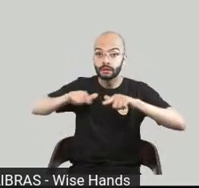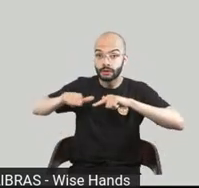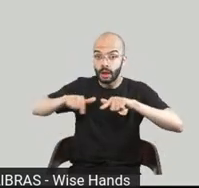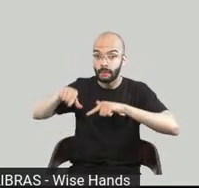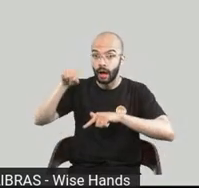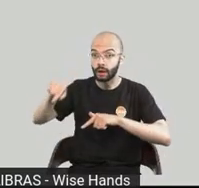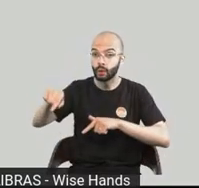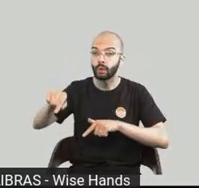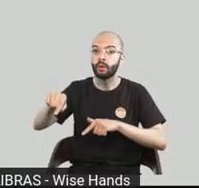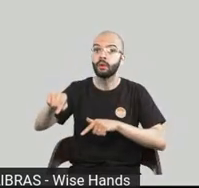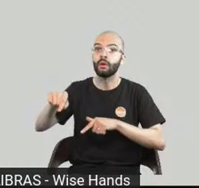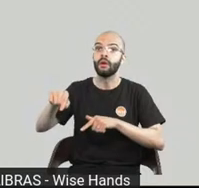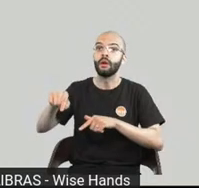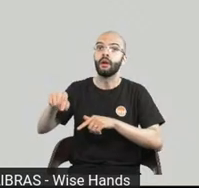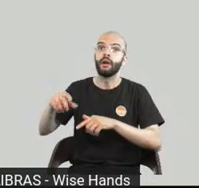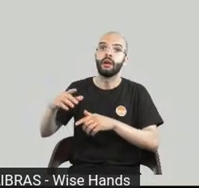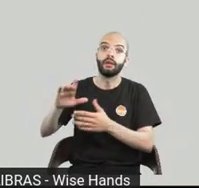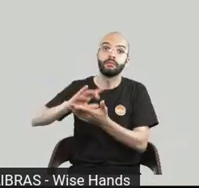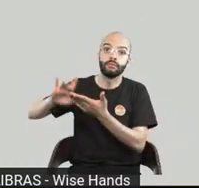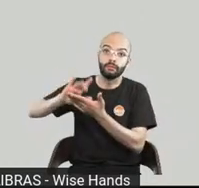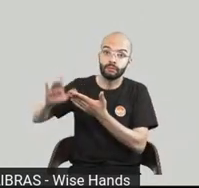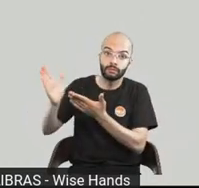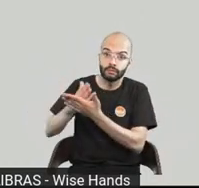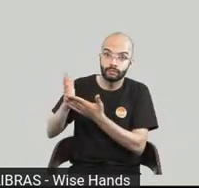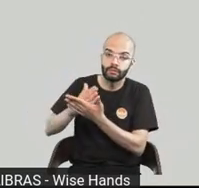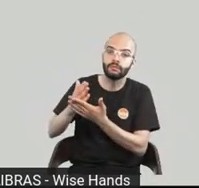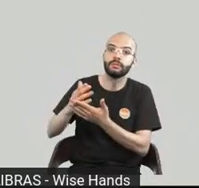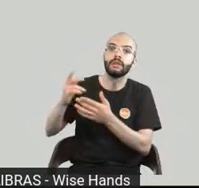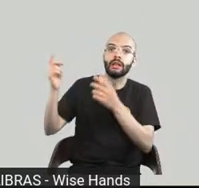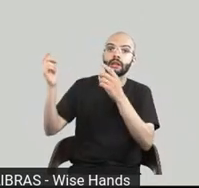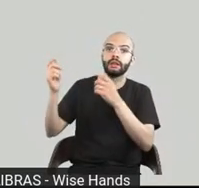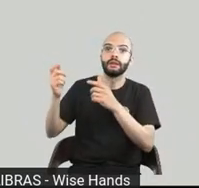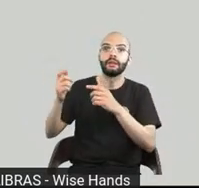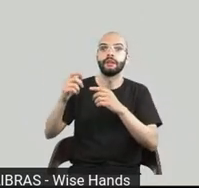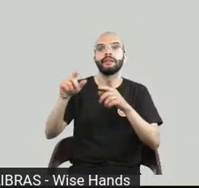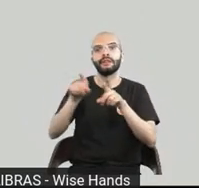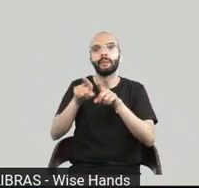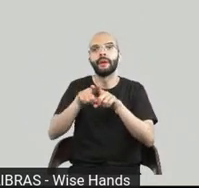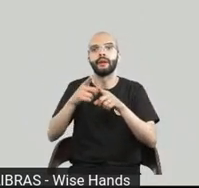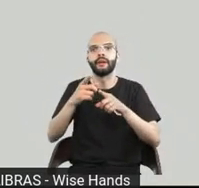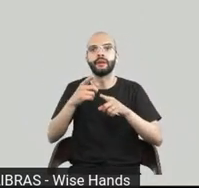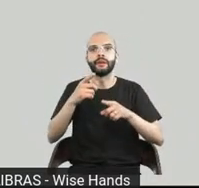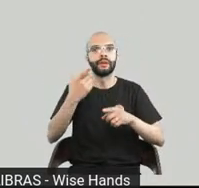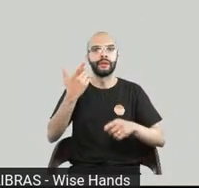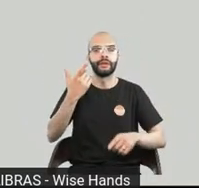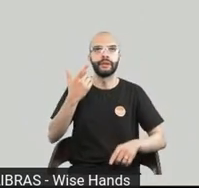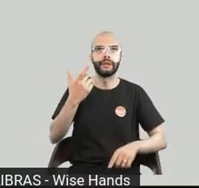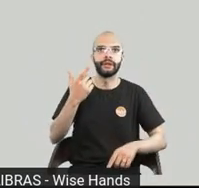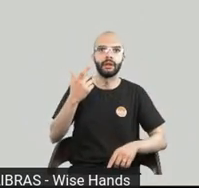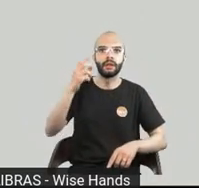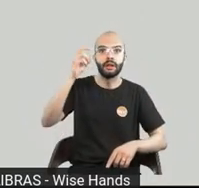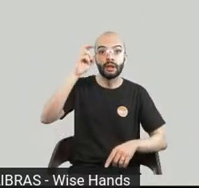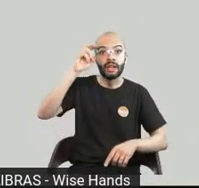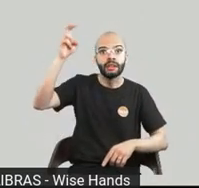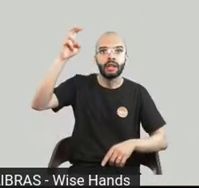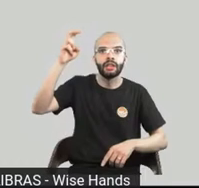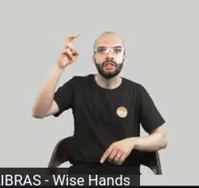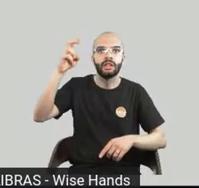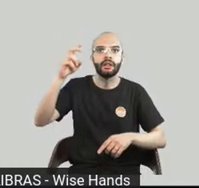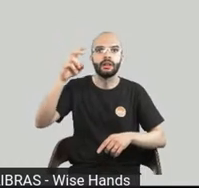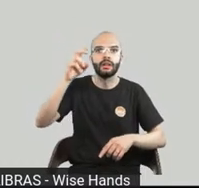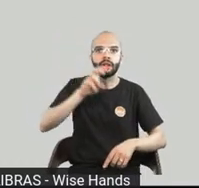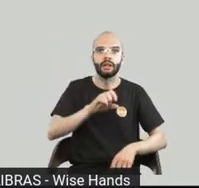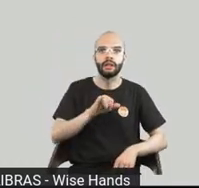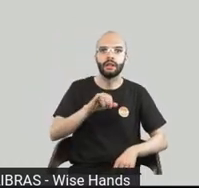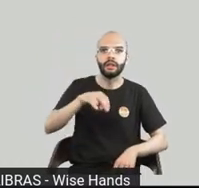três anos apareceram eu já vi aplicativos mesmo e já mandaram para a história até o teste de aplicativo que eu não sabia diferenciar